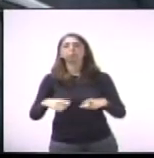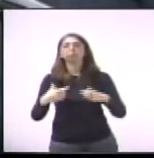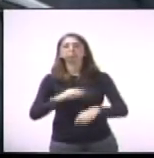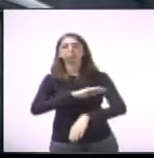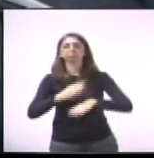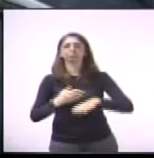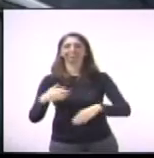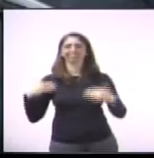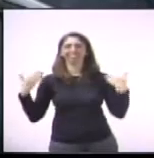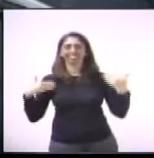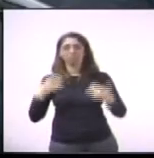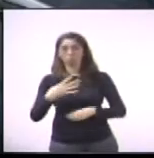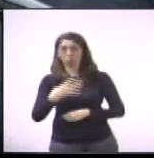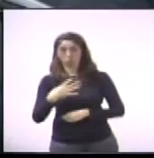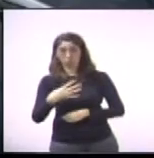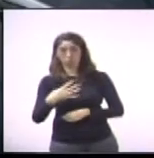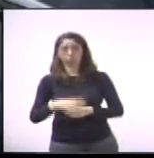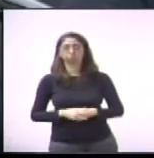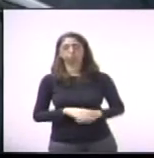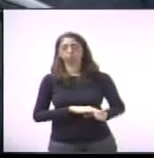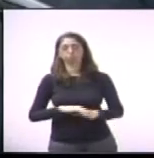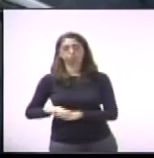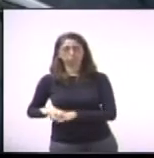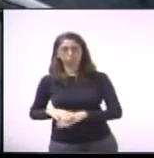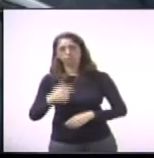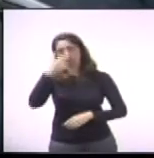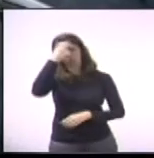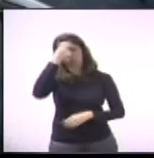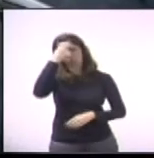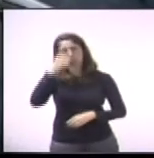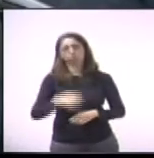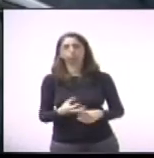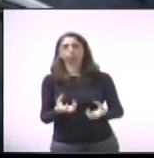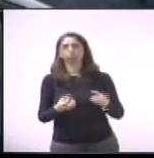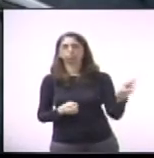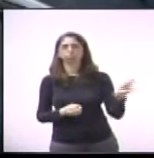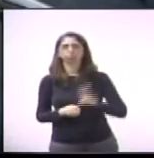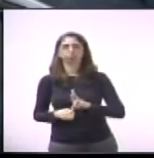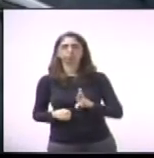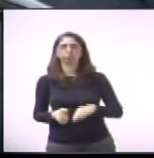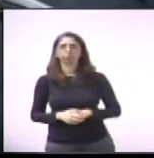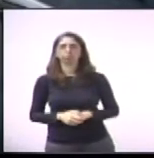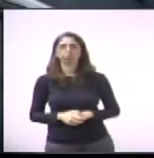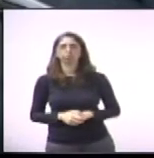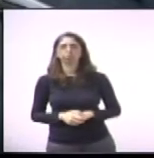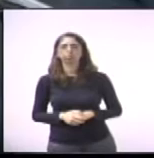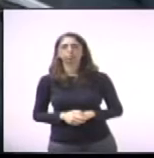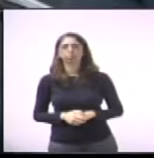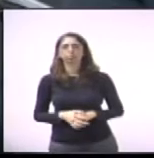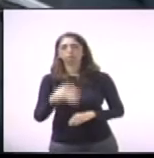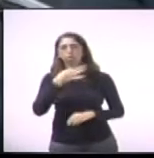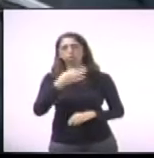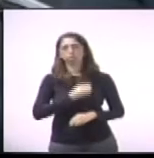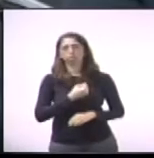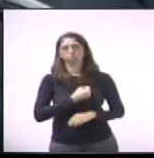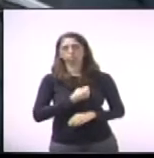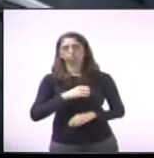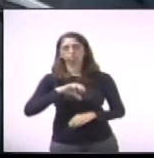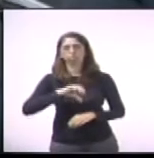290, do vereador Adilcinho Rodrigues, requer informações ao Executivo sobre a indicação número